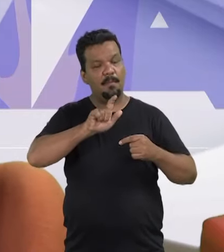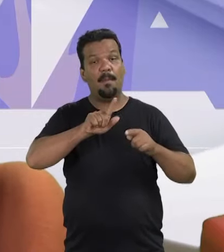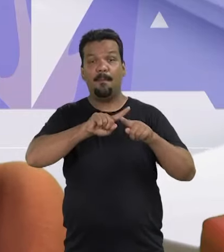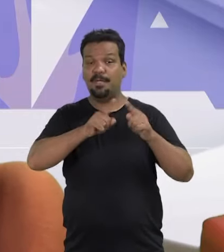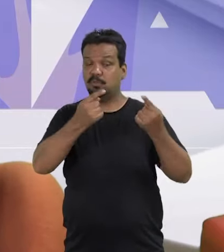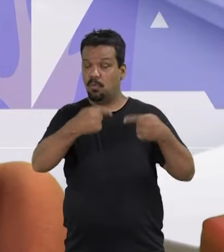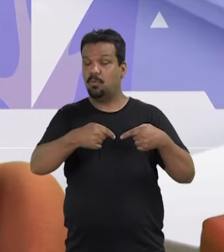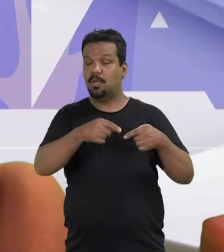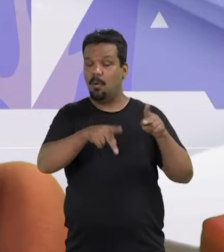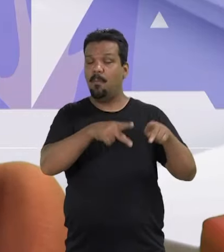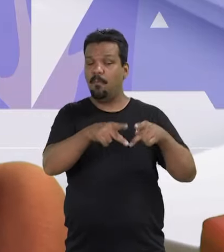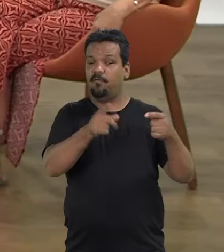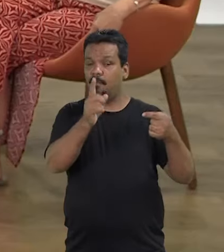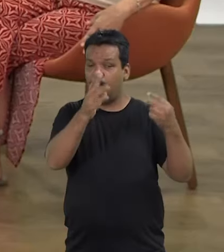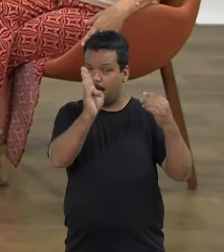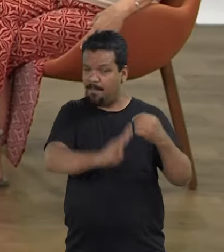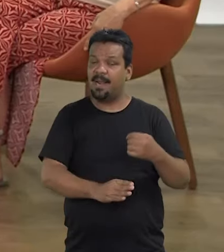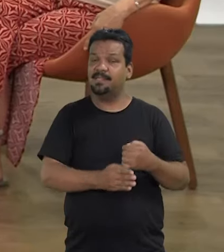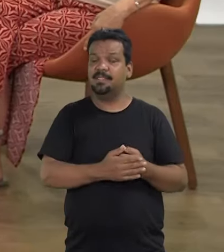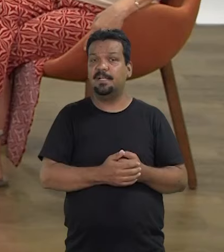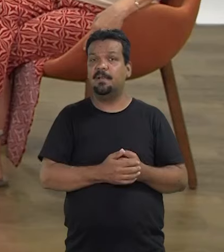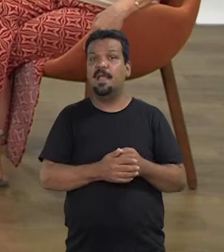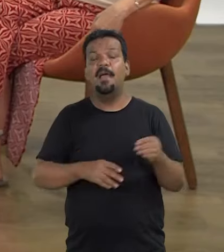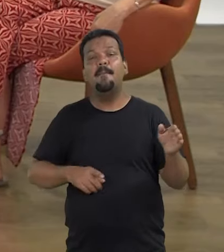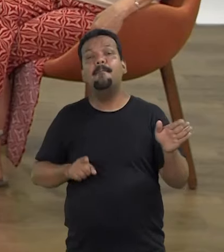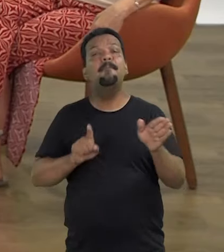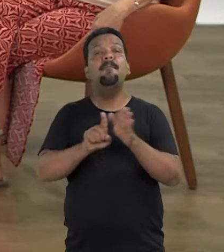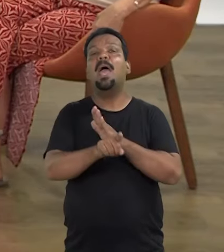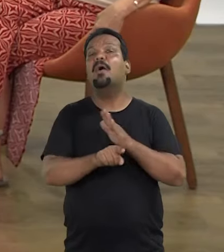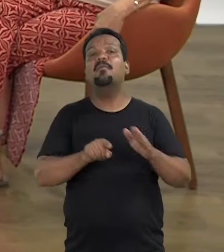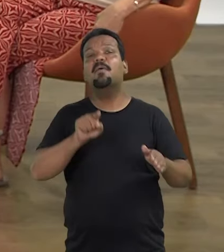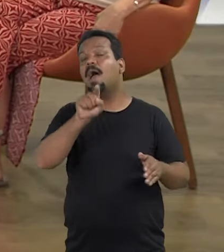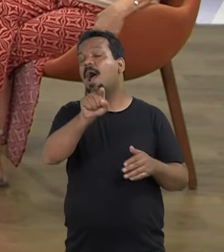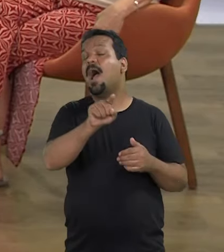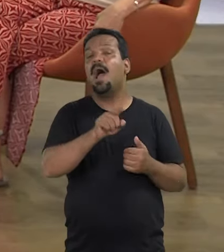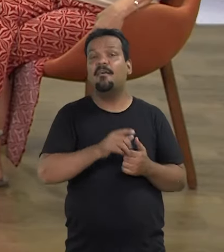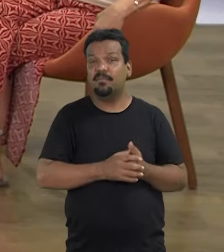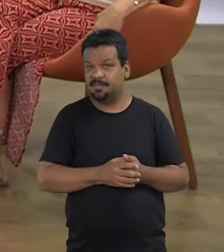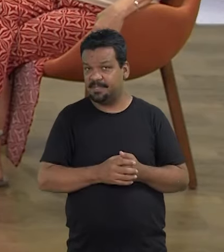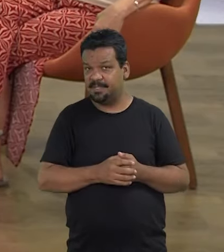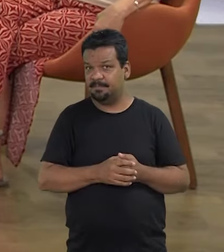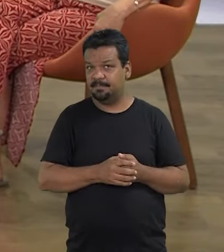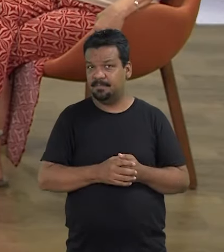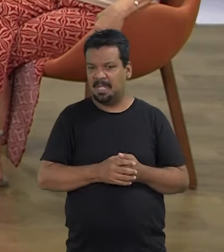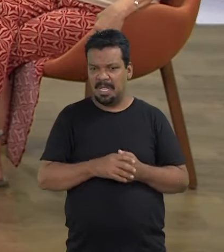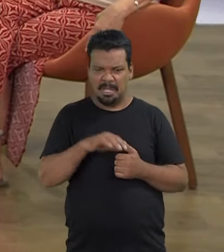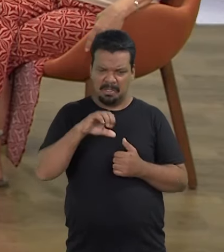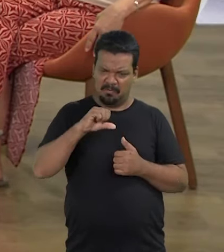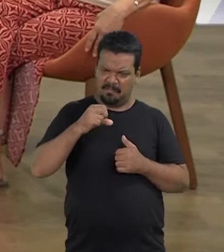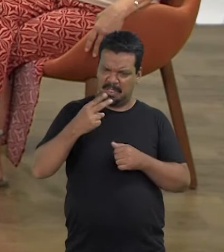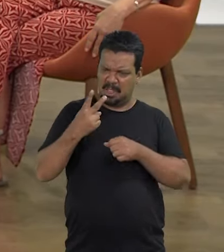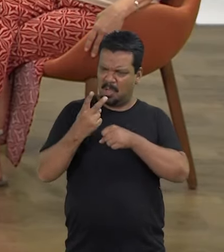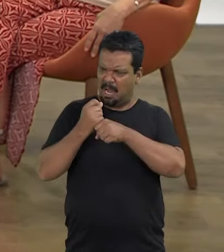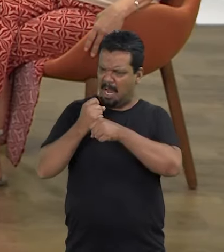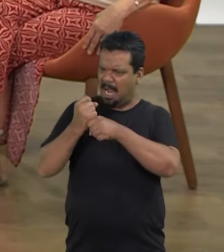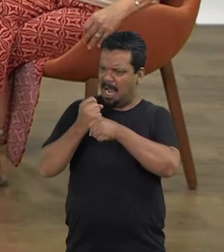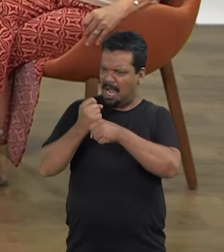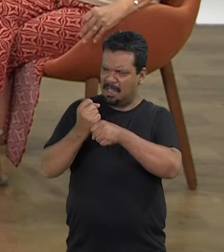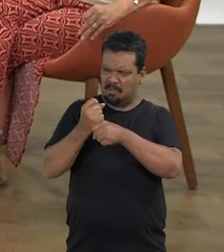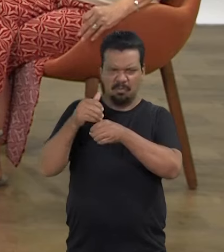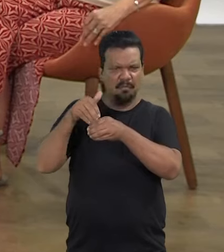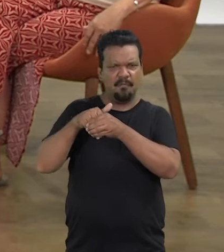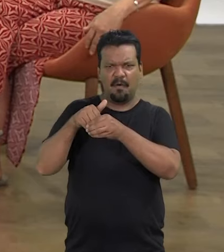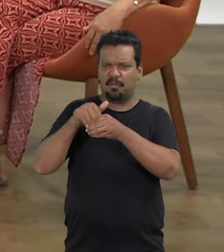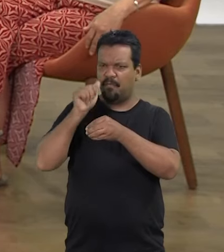brasileiro. Bom, e a gente pergunta a você, Cristina Buarque, qual é, nesses 92 anos do